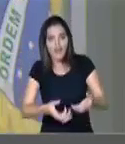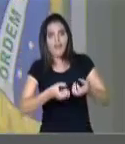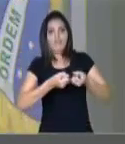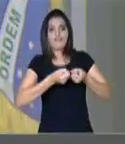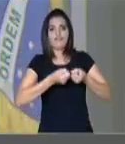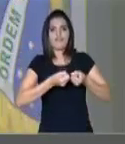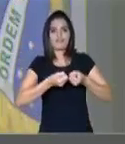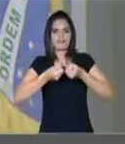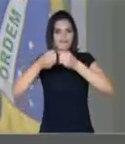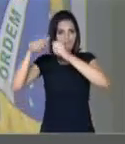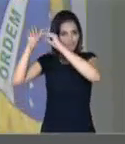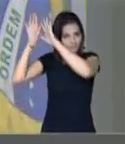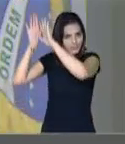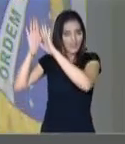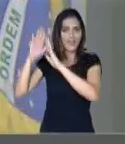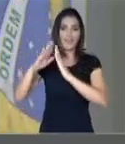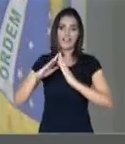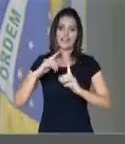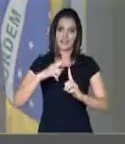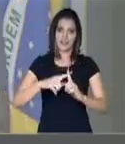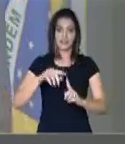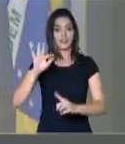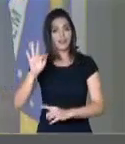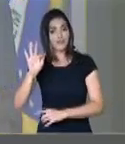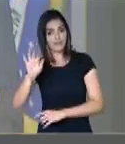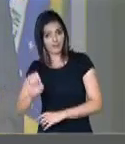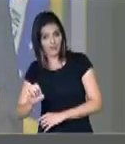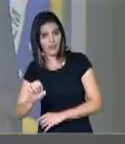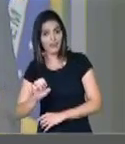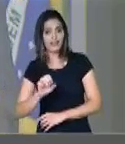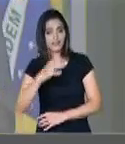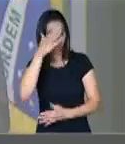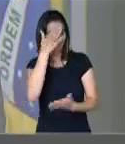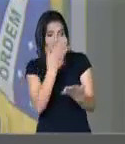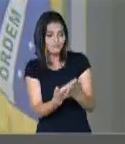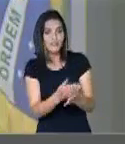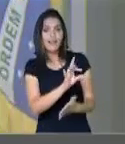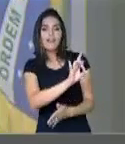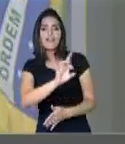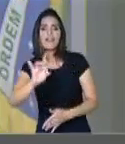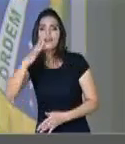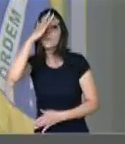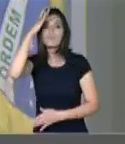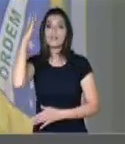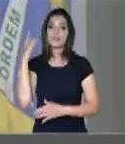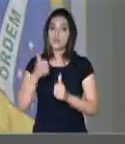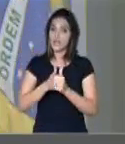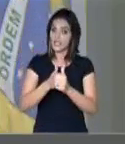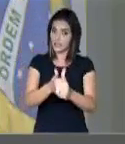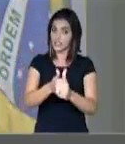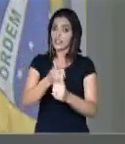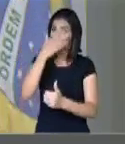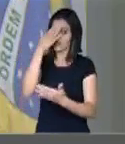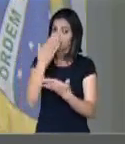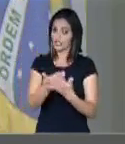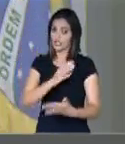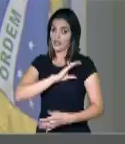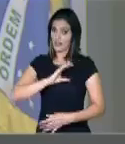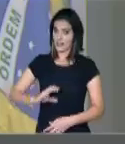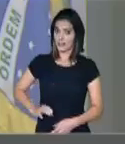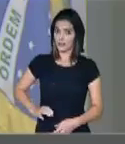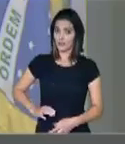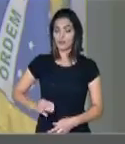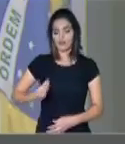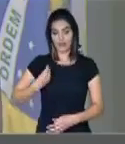é, a fé, e a crença, de cada cristão, que está, nessa terra, entendendo, que estamos